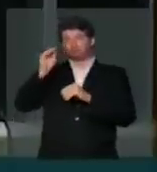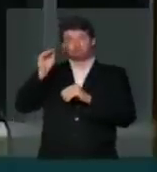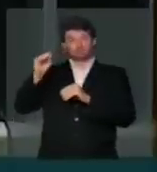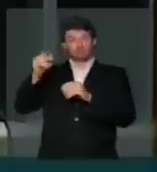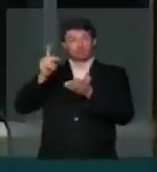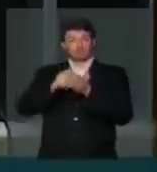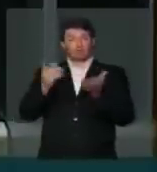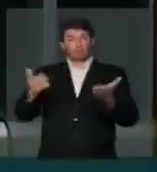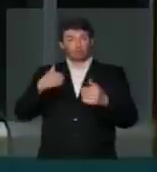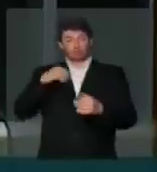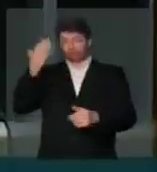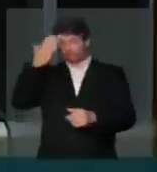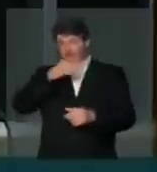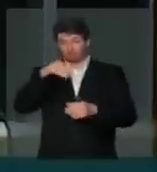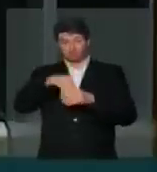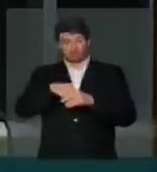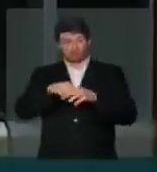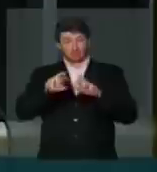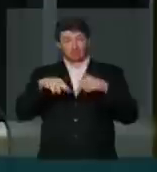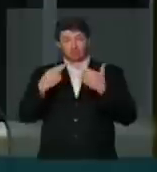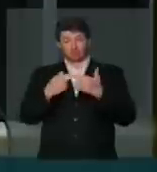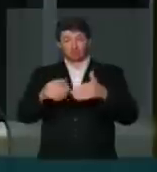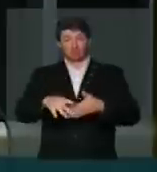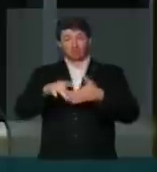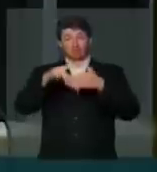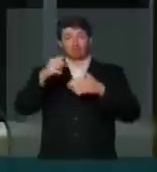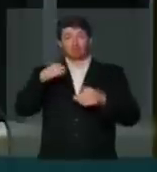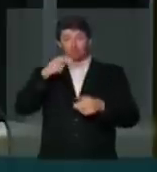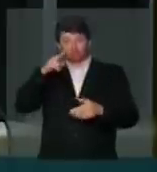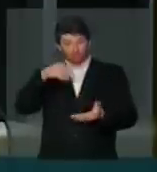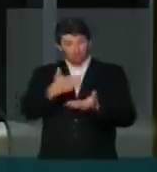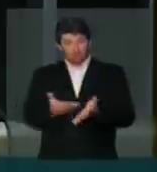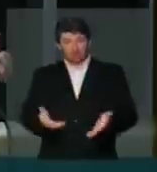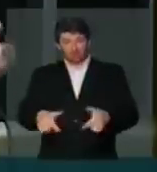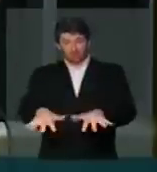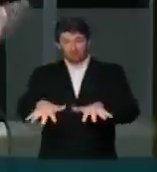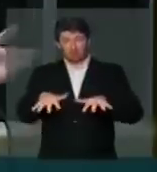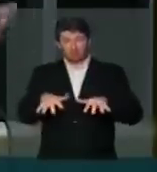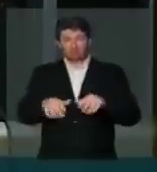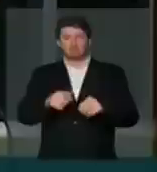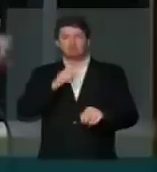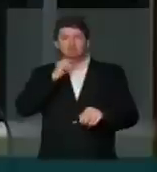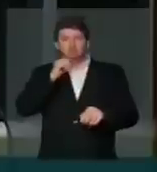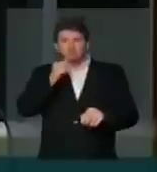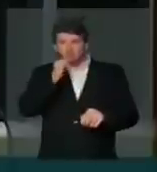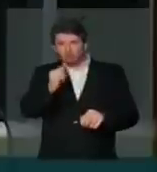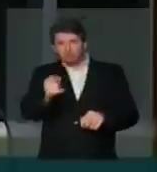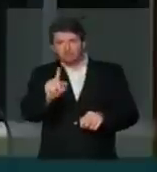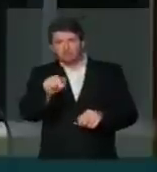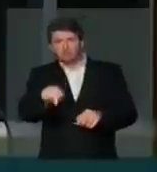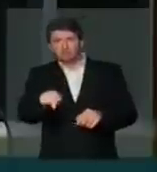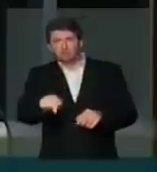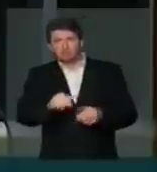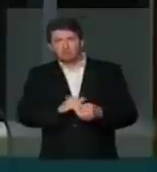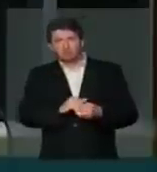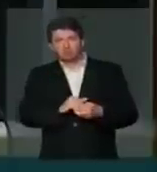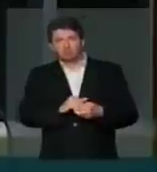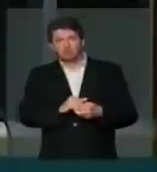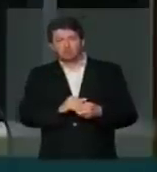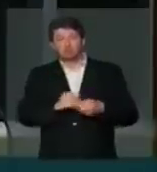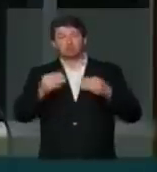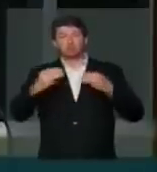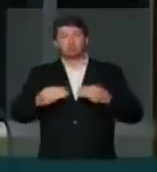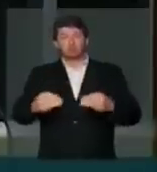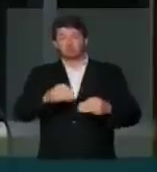constatei isso hoje na reunião do Colégio de Líderes e vejo nesse plenário até agora. Parece que ninguém foi informado aqui de que o